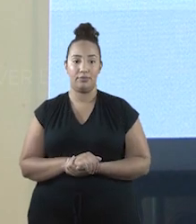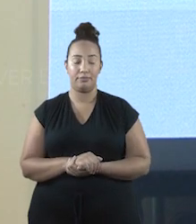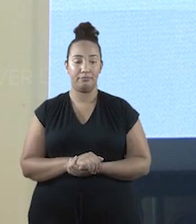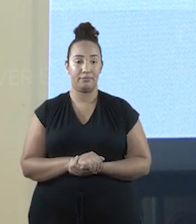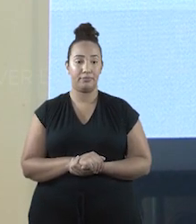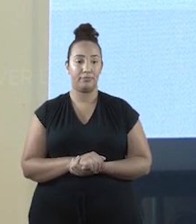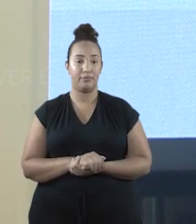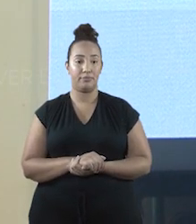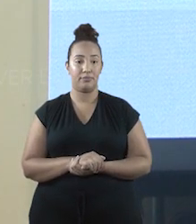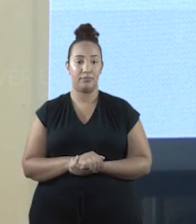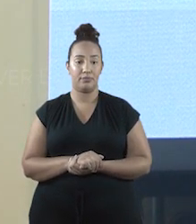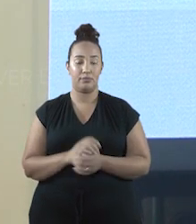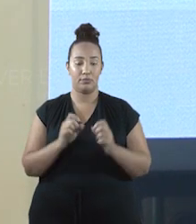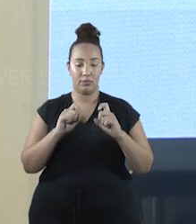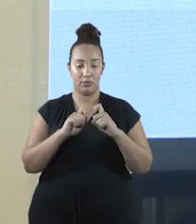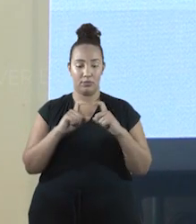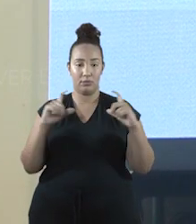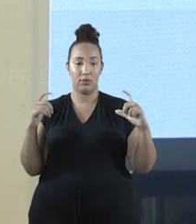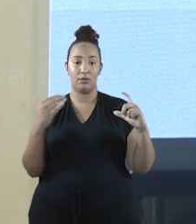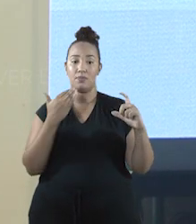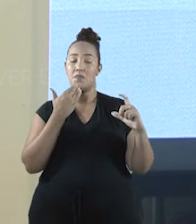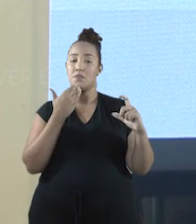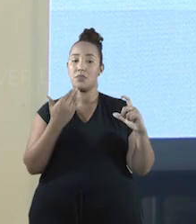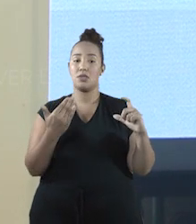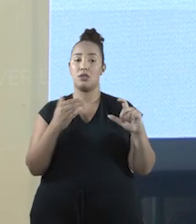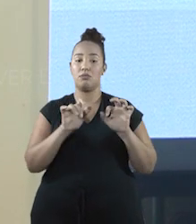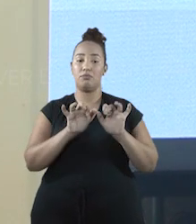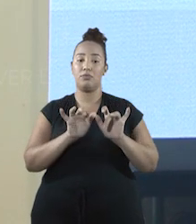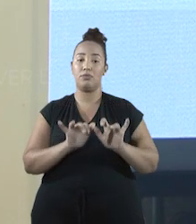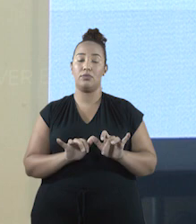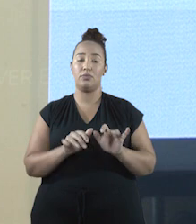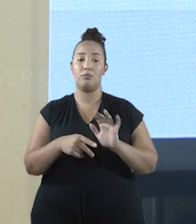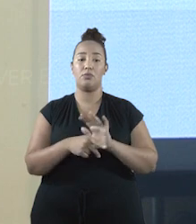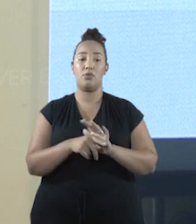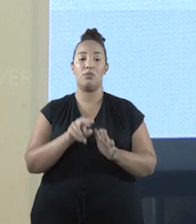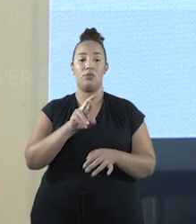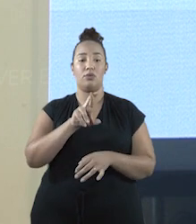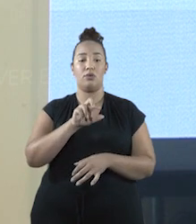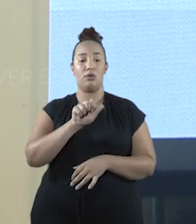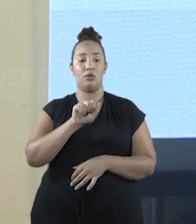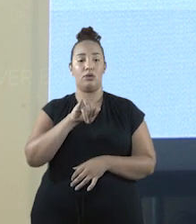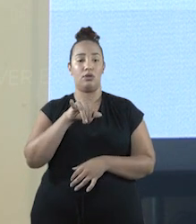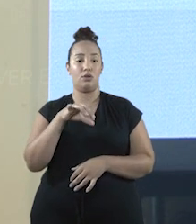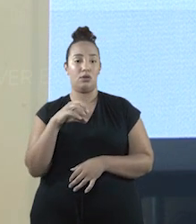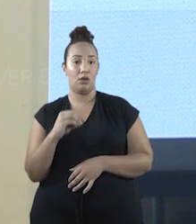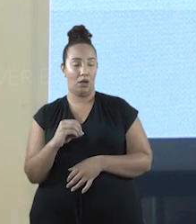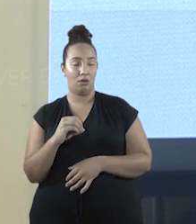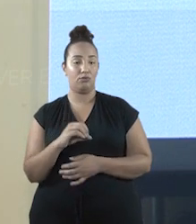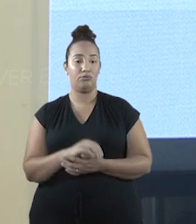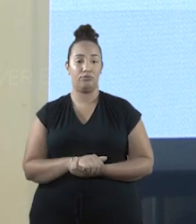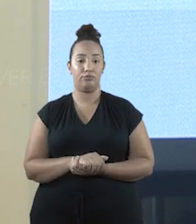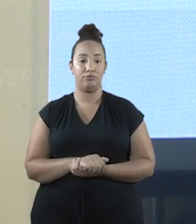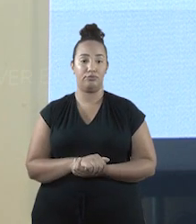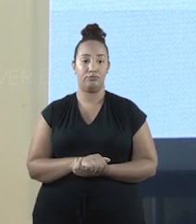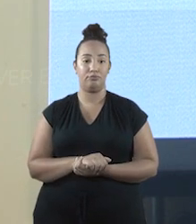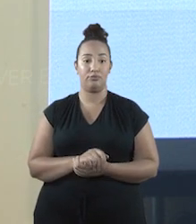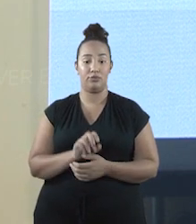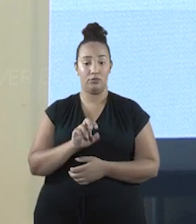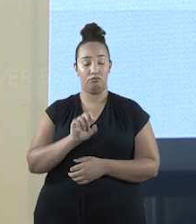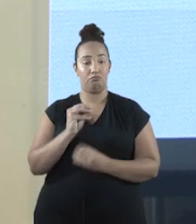Aparecerá uma janela pedindo para digitarmos o raio. Vamos digitar 20, então.